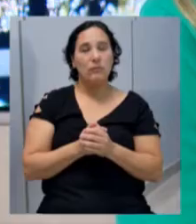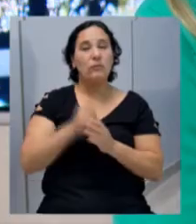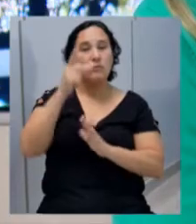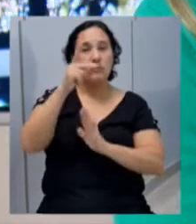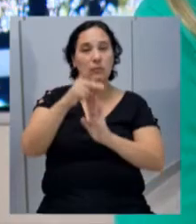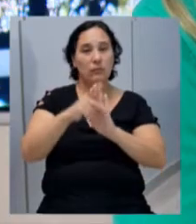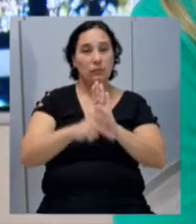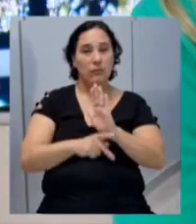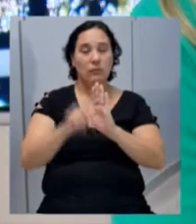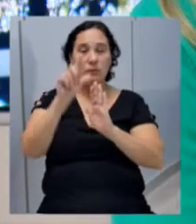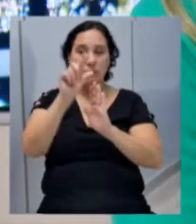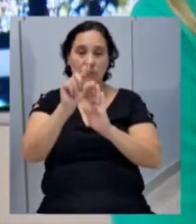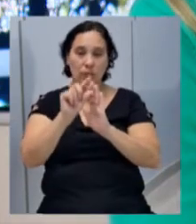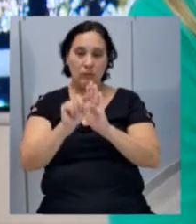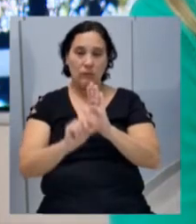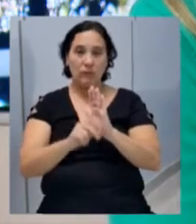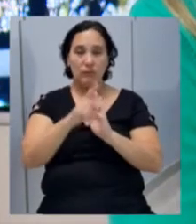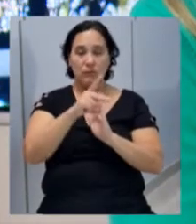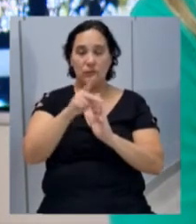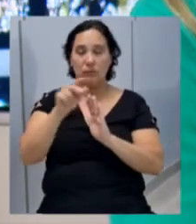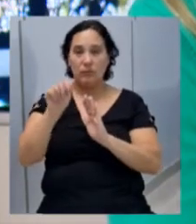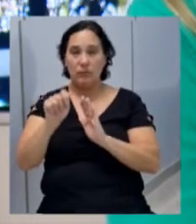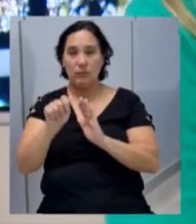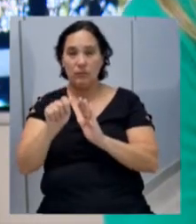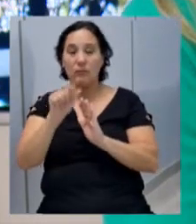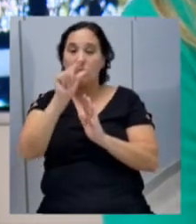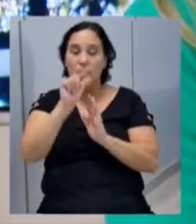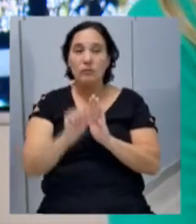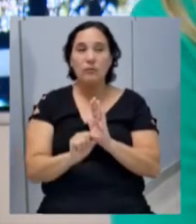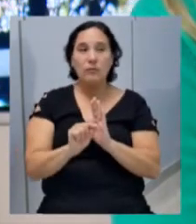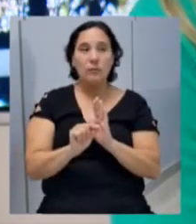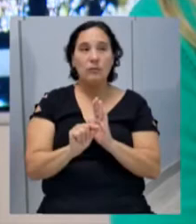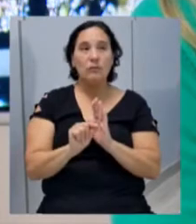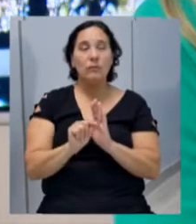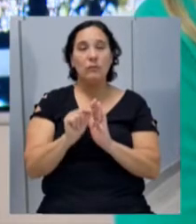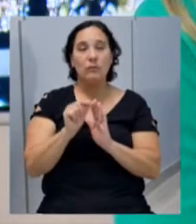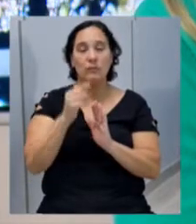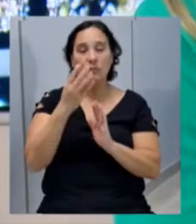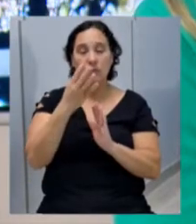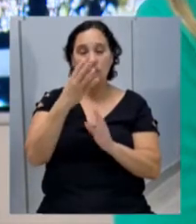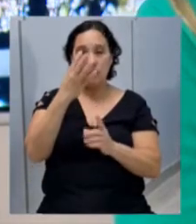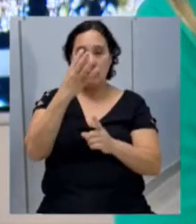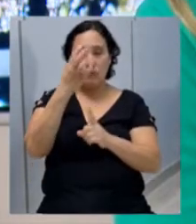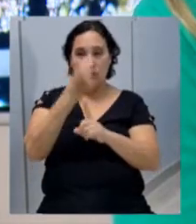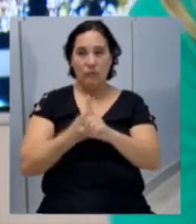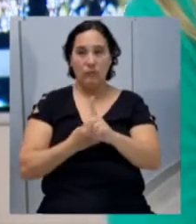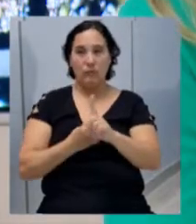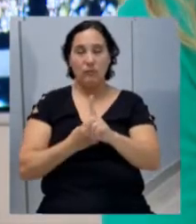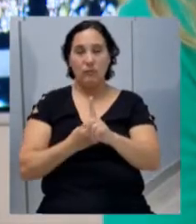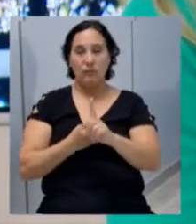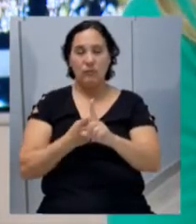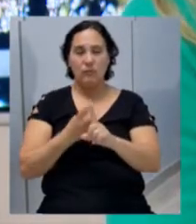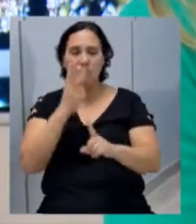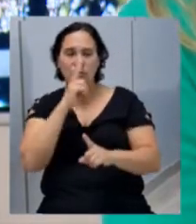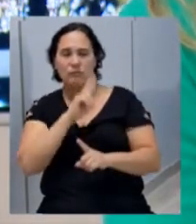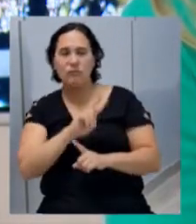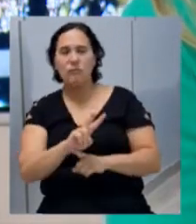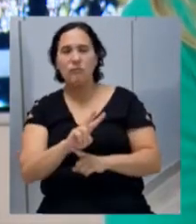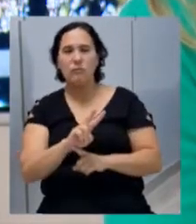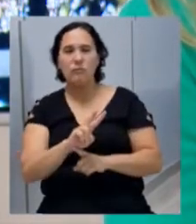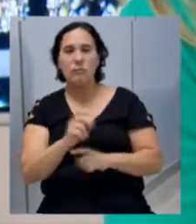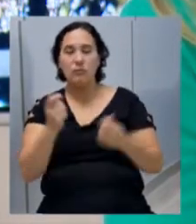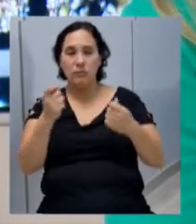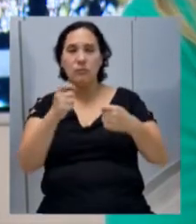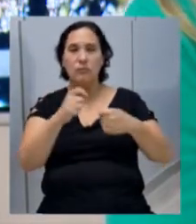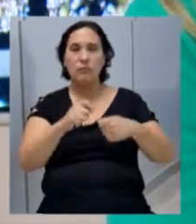projetos é a revisão do PPA, e o PPA, ele é para o quadriênio, é importante que a gente faça a revisão dessas receitas para que seja